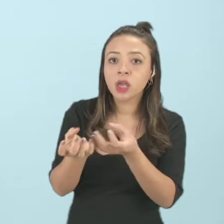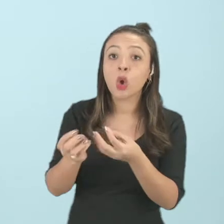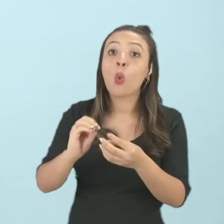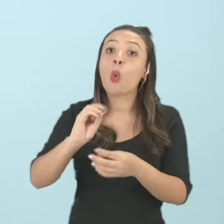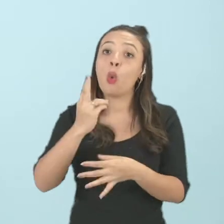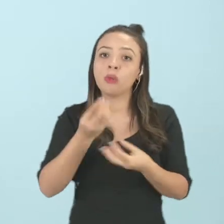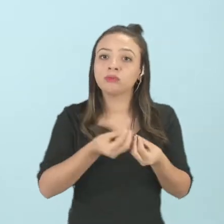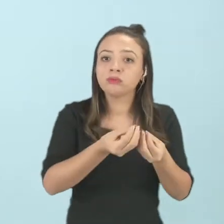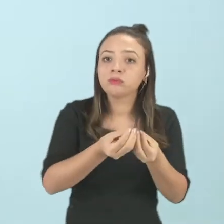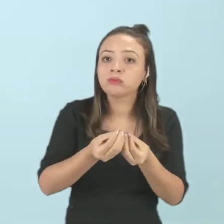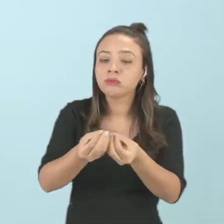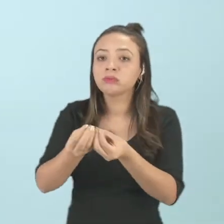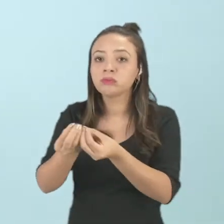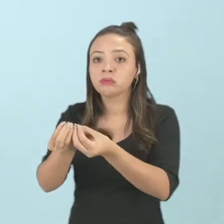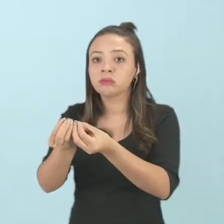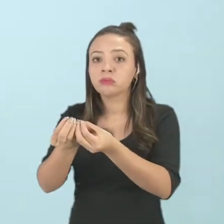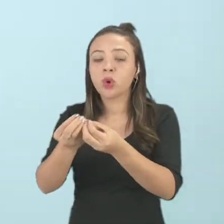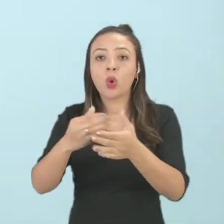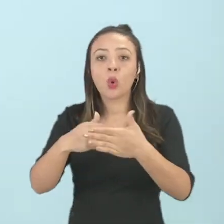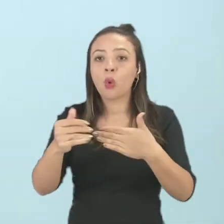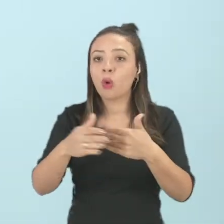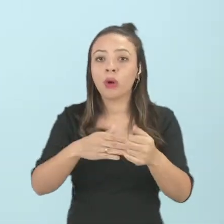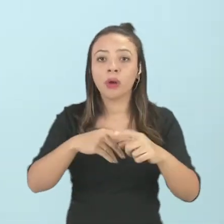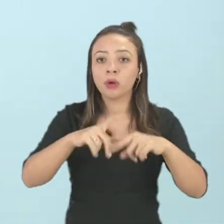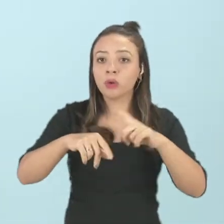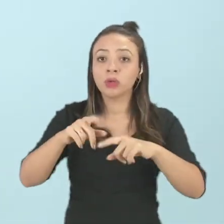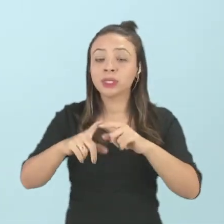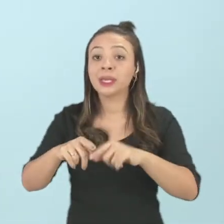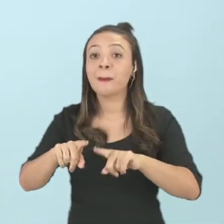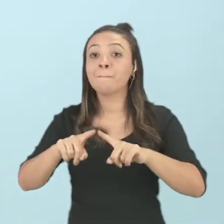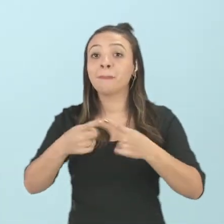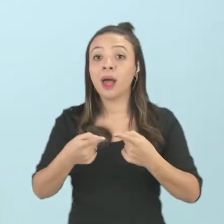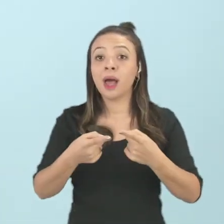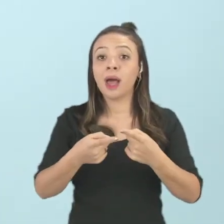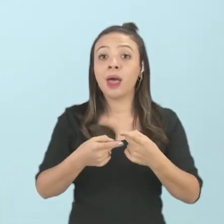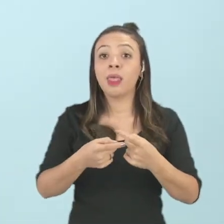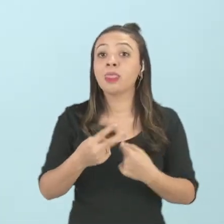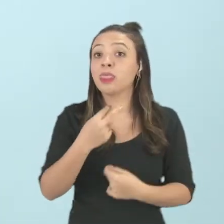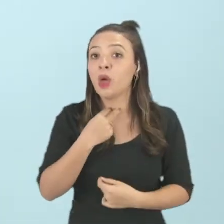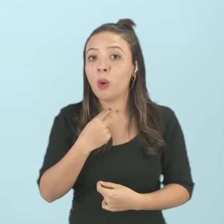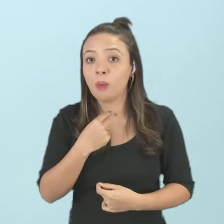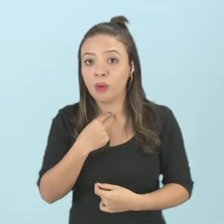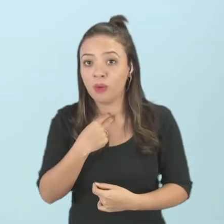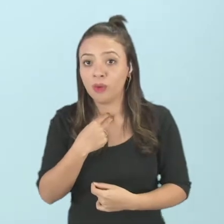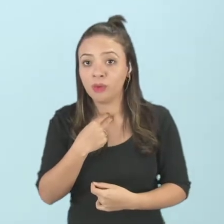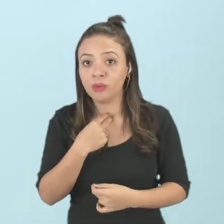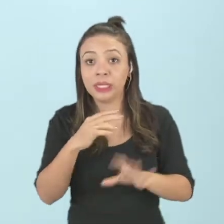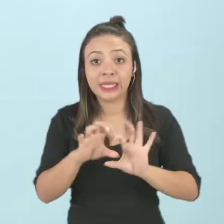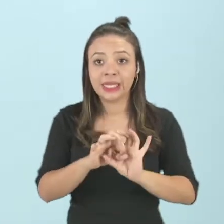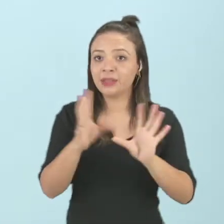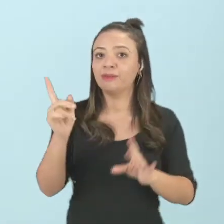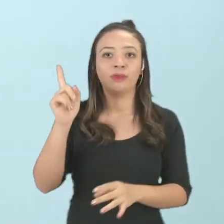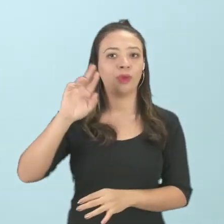certo produto sem autorização, ok? Mas vamos lá.